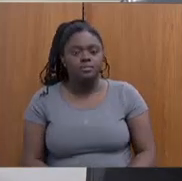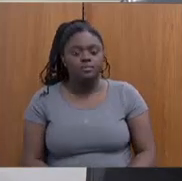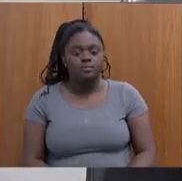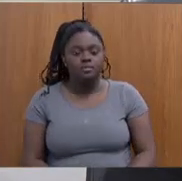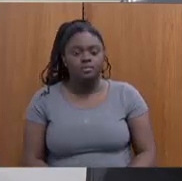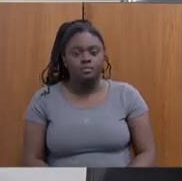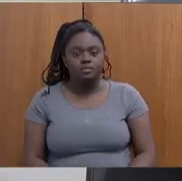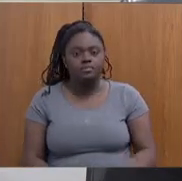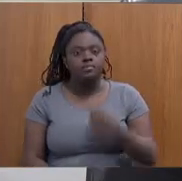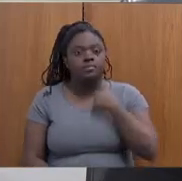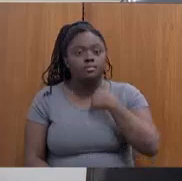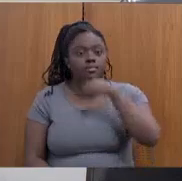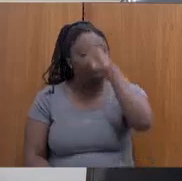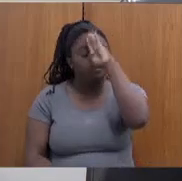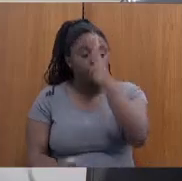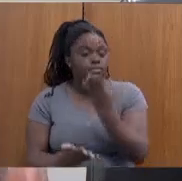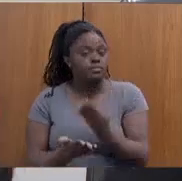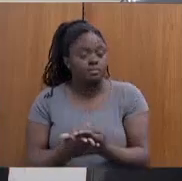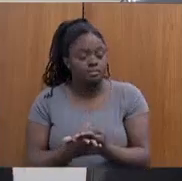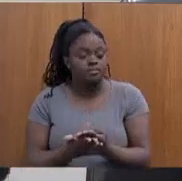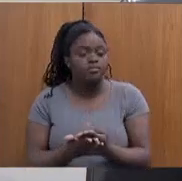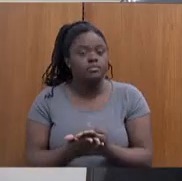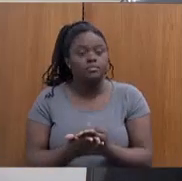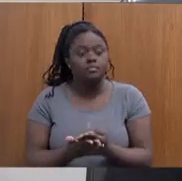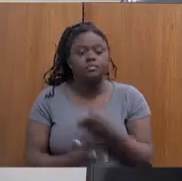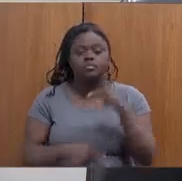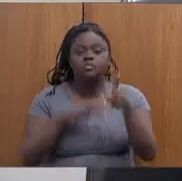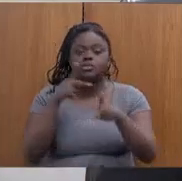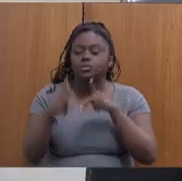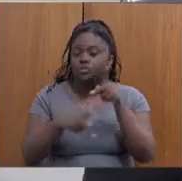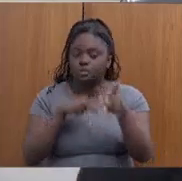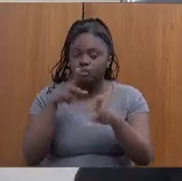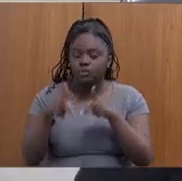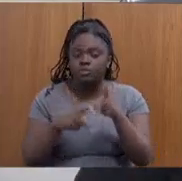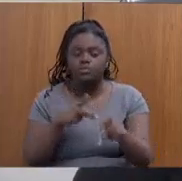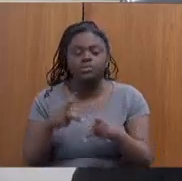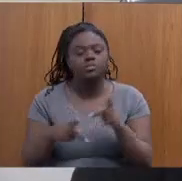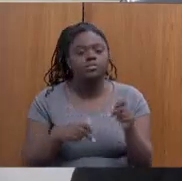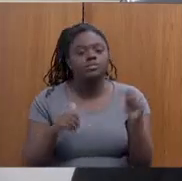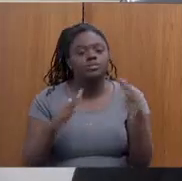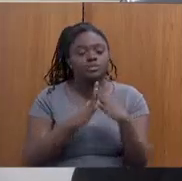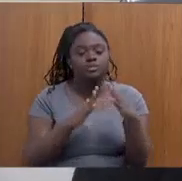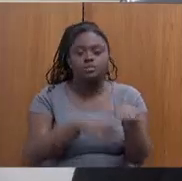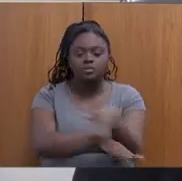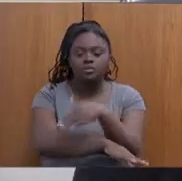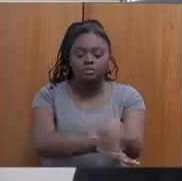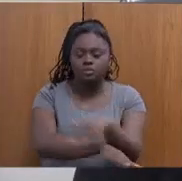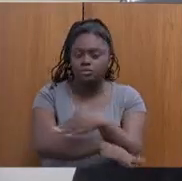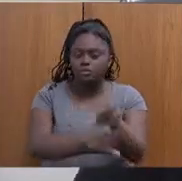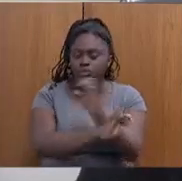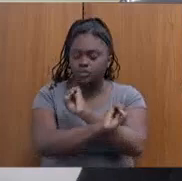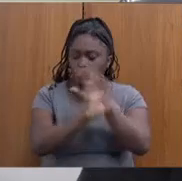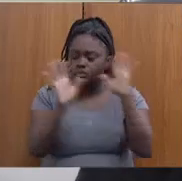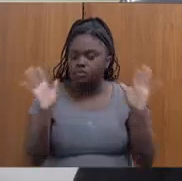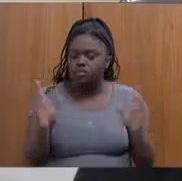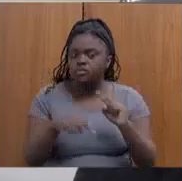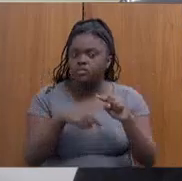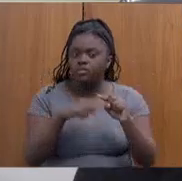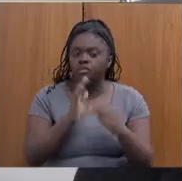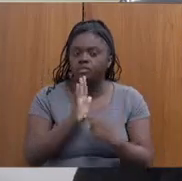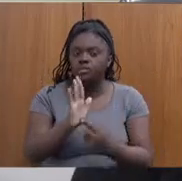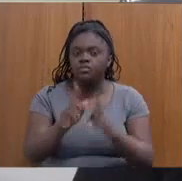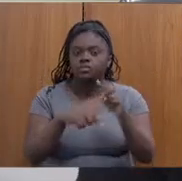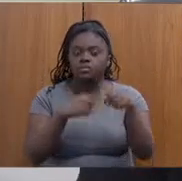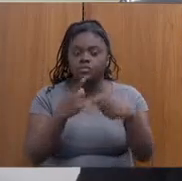Eu acredito que a população de situação de rua foi muito claro, depois do golpe de